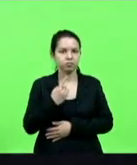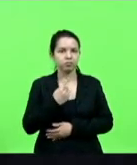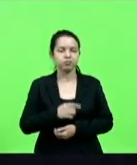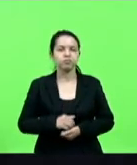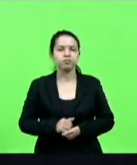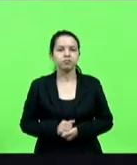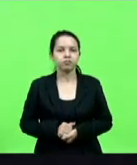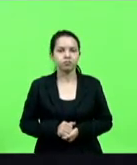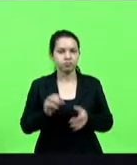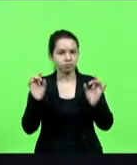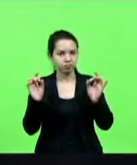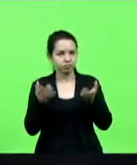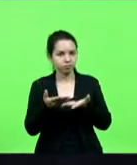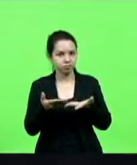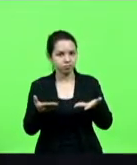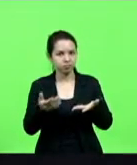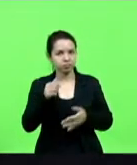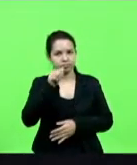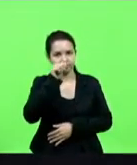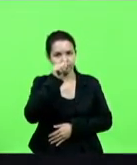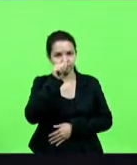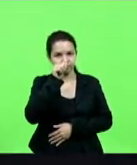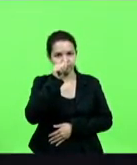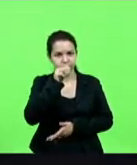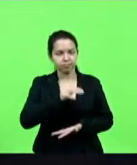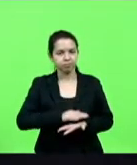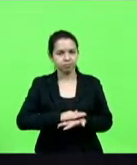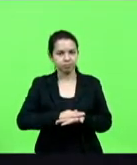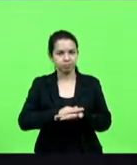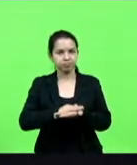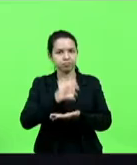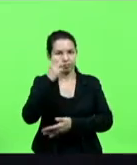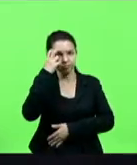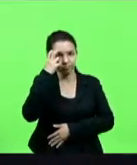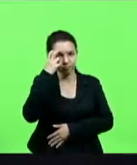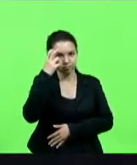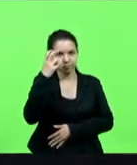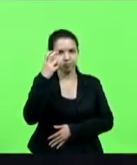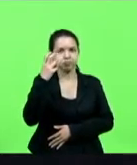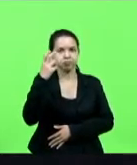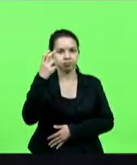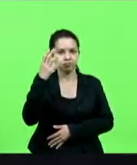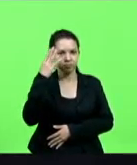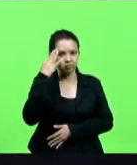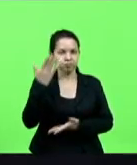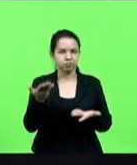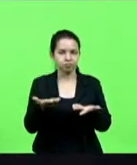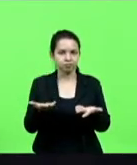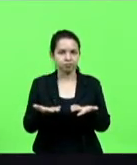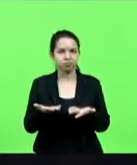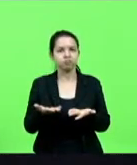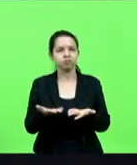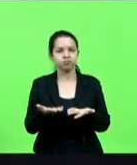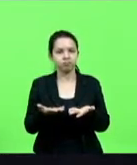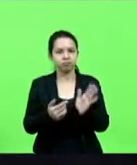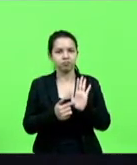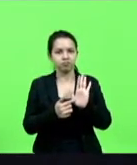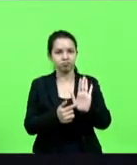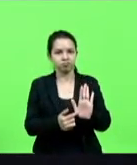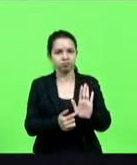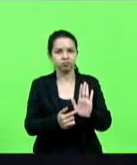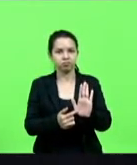deputados, especialmente deputado João Amin, de forma muito inteligente, sábia, apresentou esse projeto de grande relevância